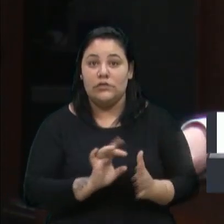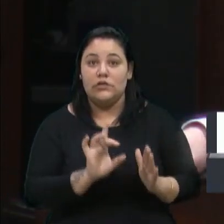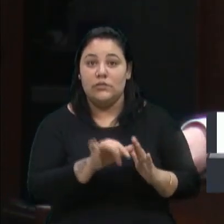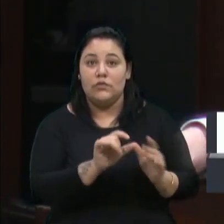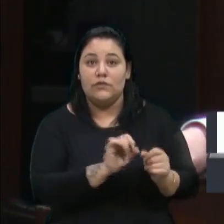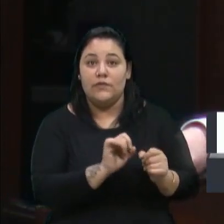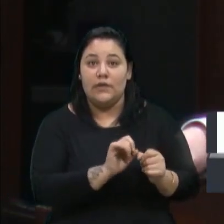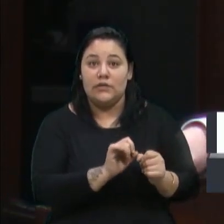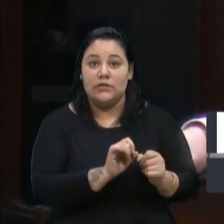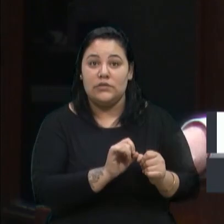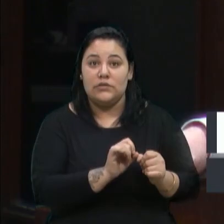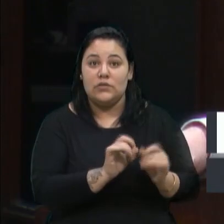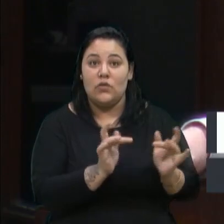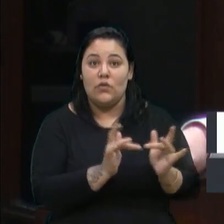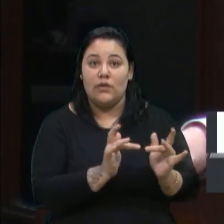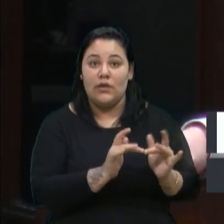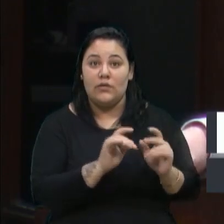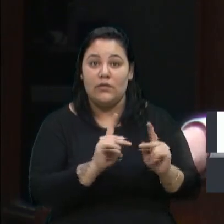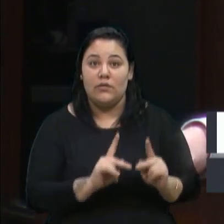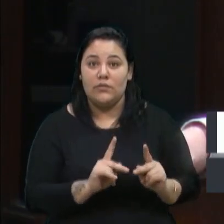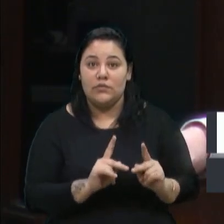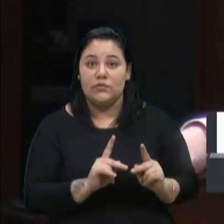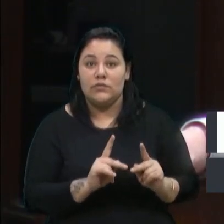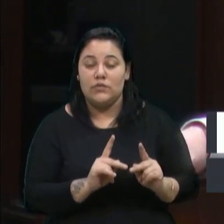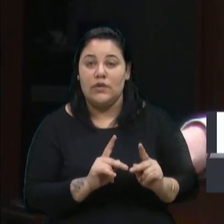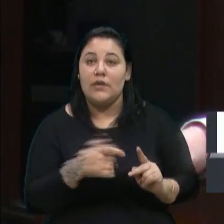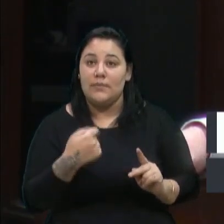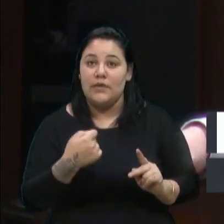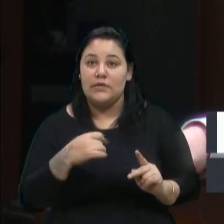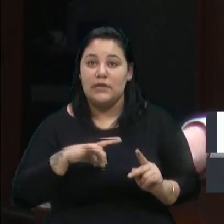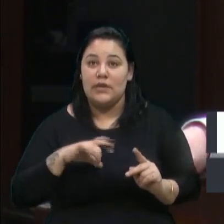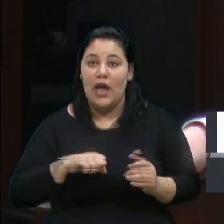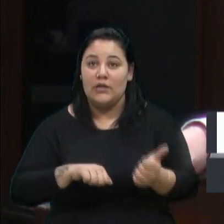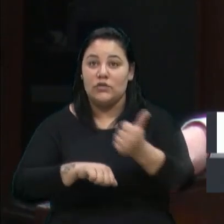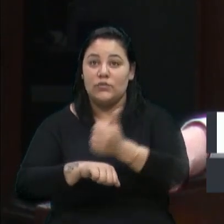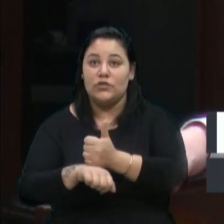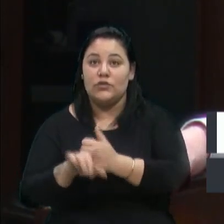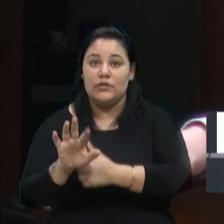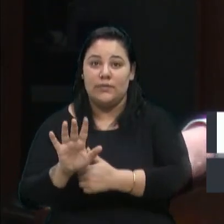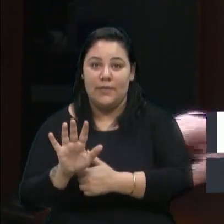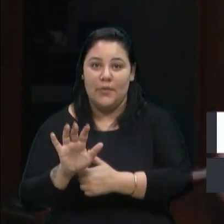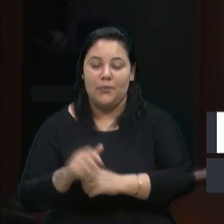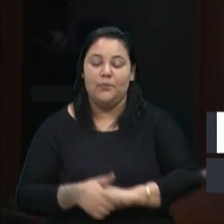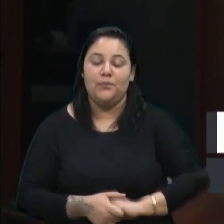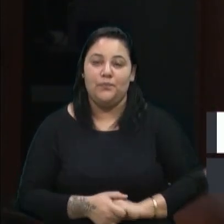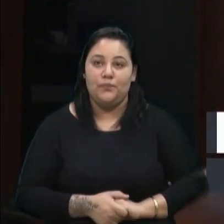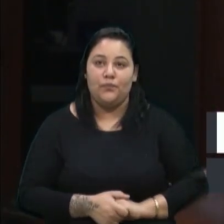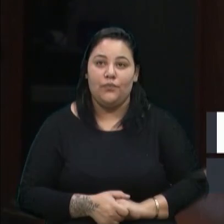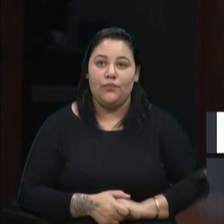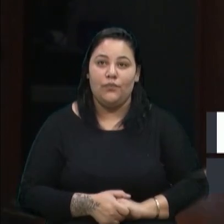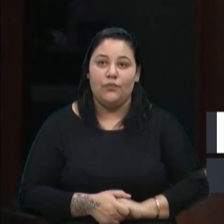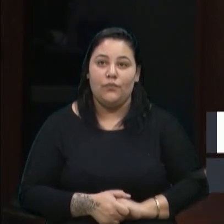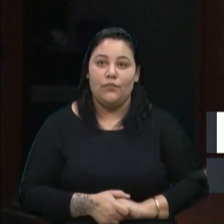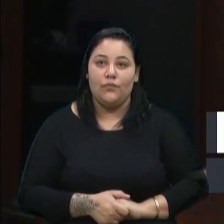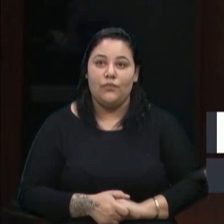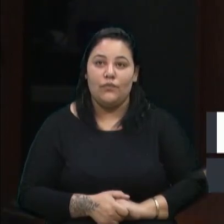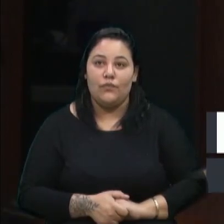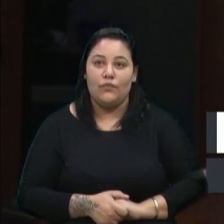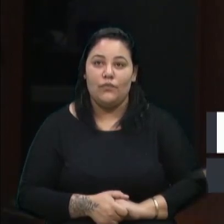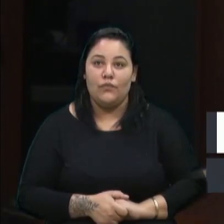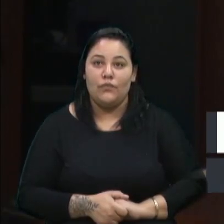entra em contato com a pessoa que está necessitando dessas próteses. Então, presidente, gostaria de deixar, então,